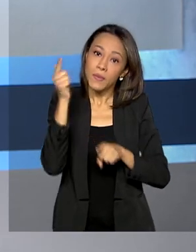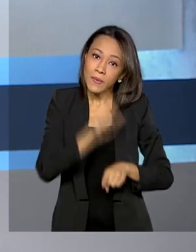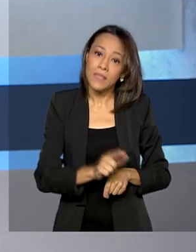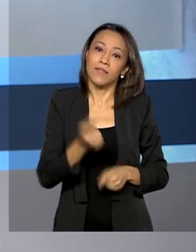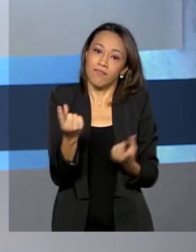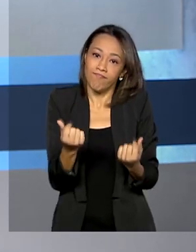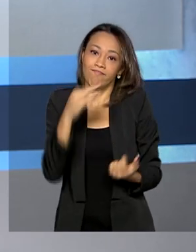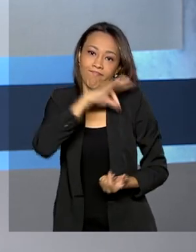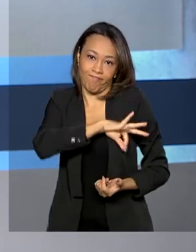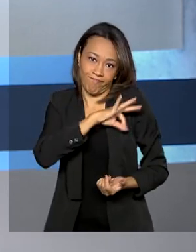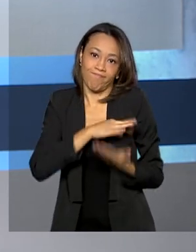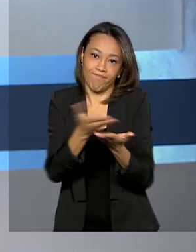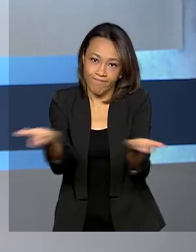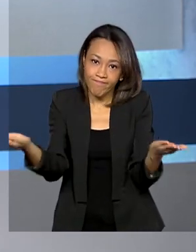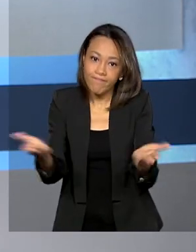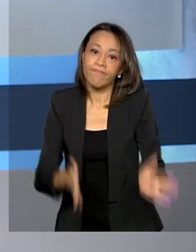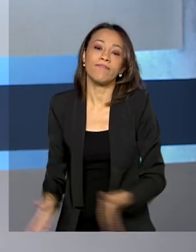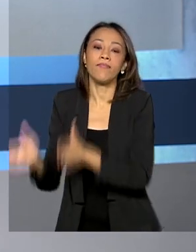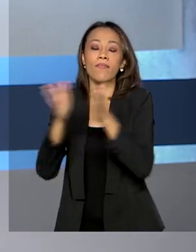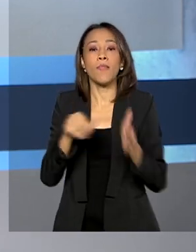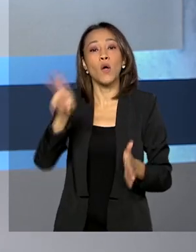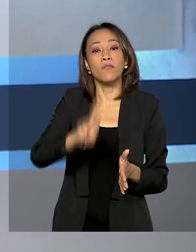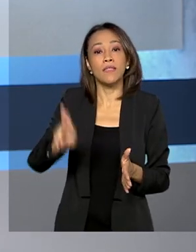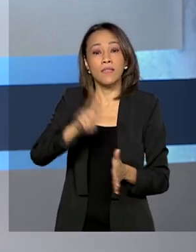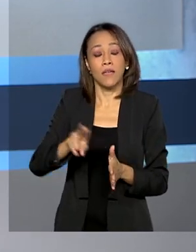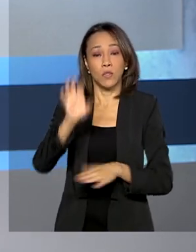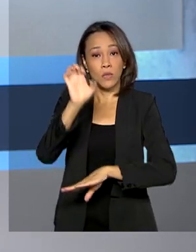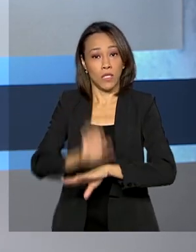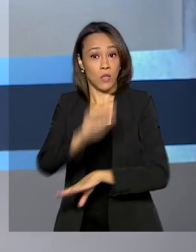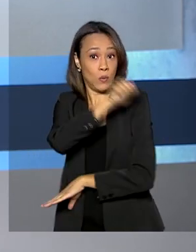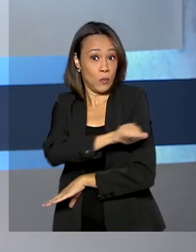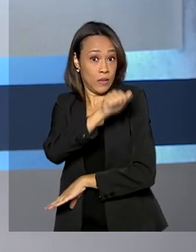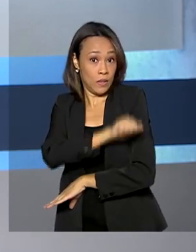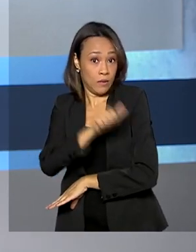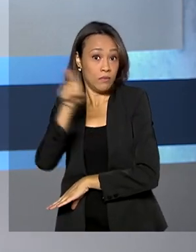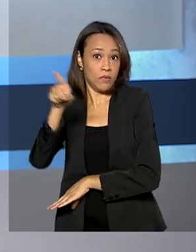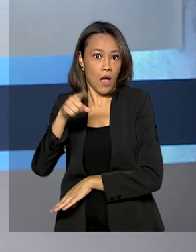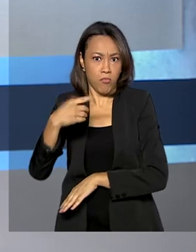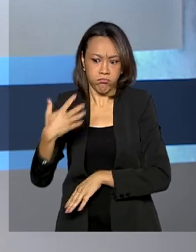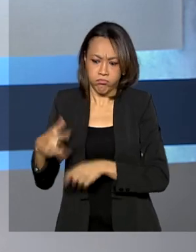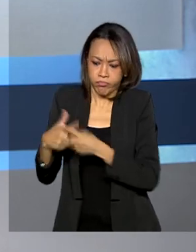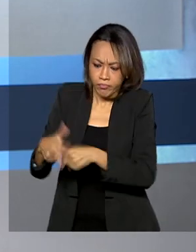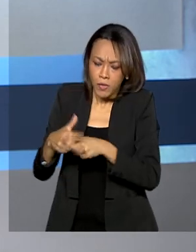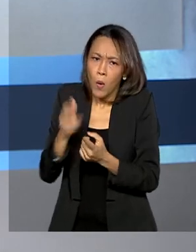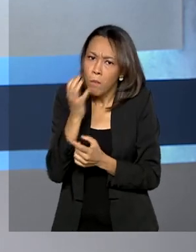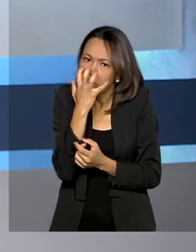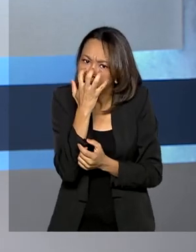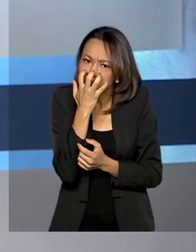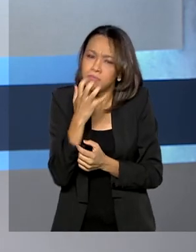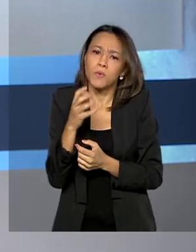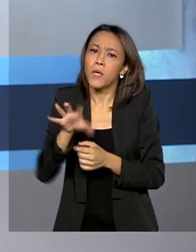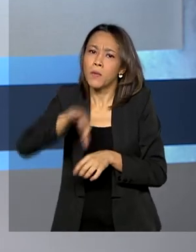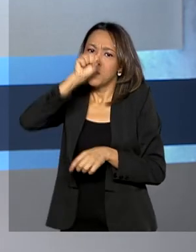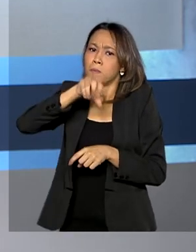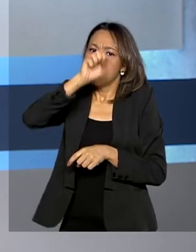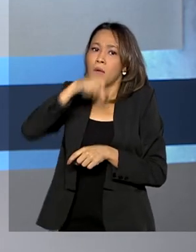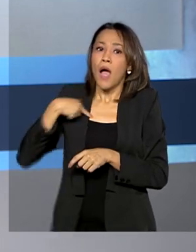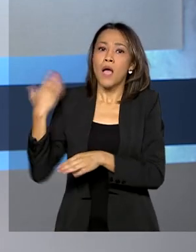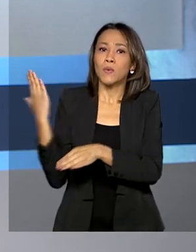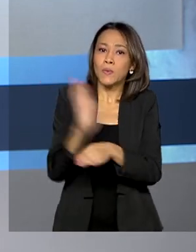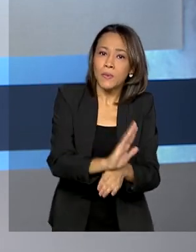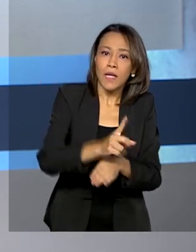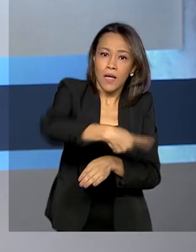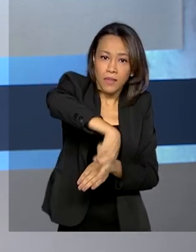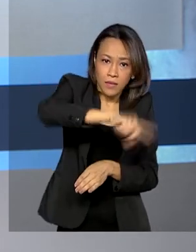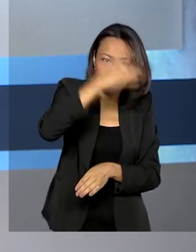A Universidade Federal do Rio de Janeiro está desenvolvendo um ventilador mecânico de baixo custo que pode ajudar pessoas em tratamento da